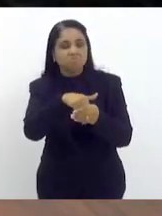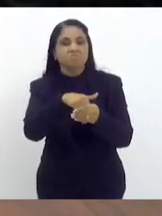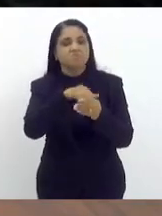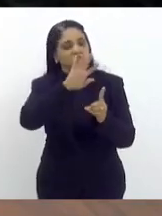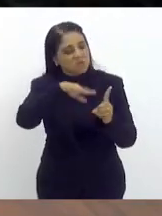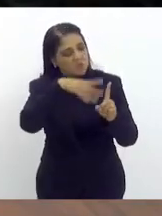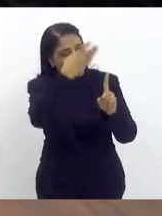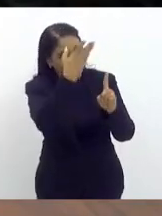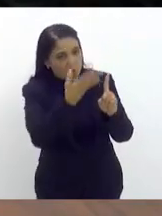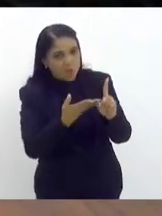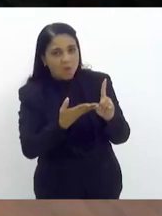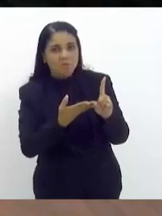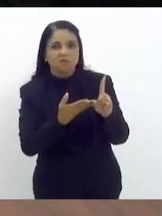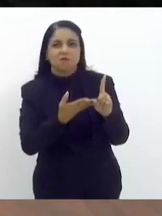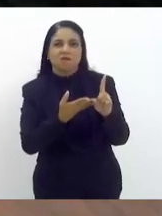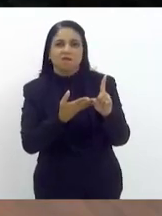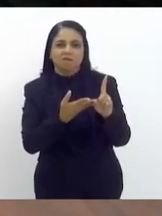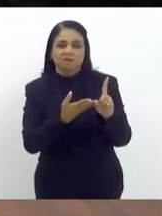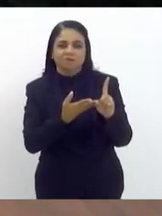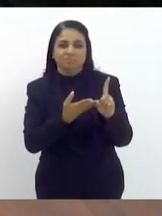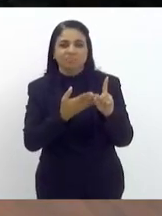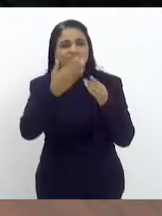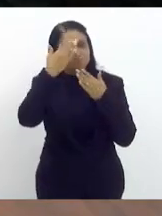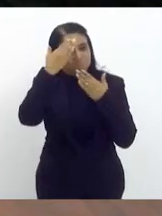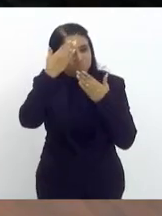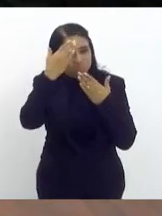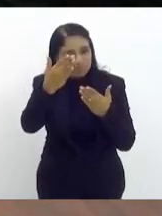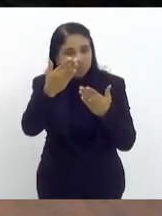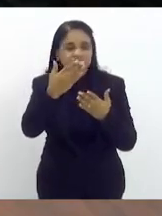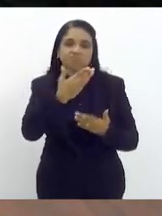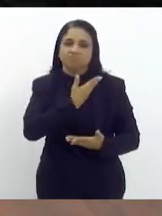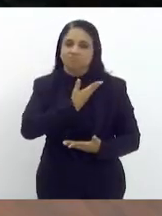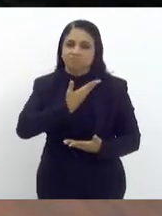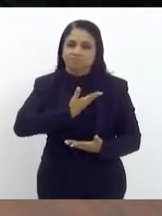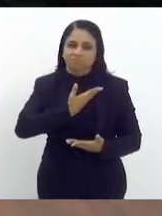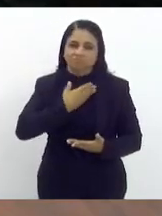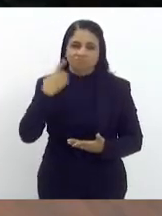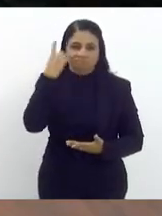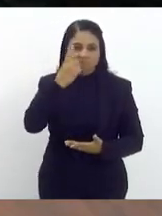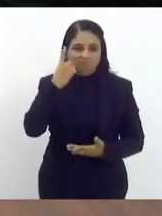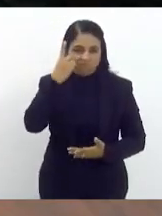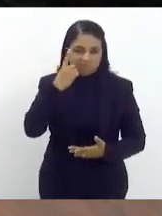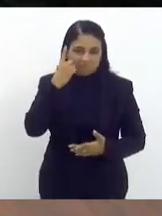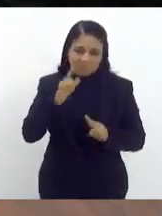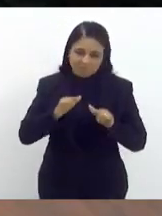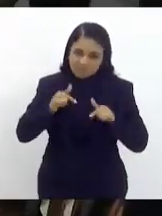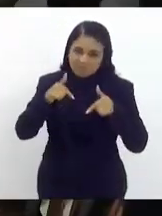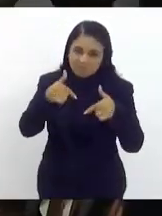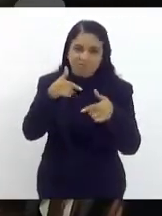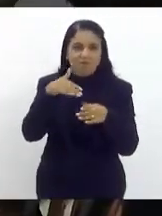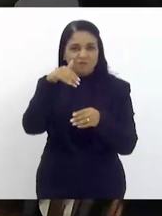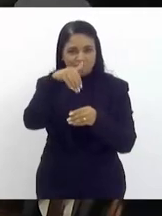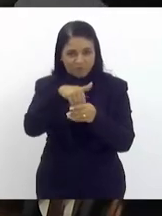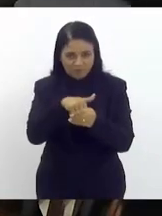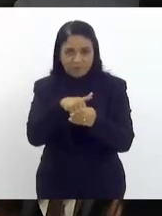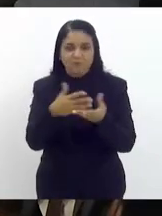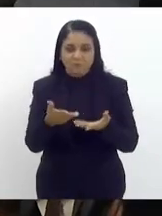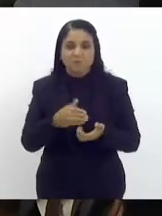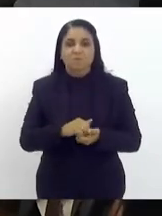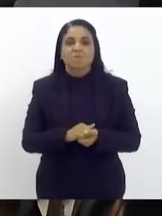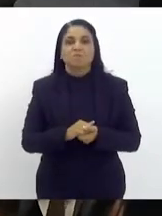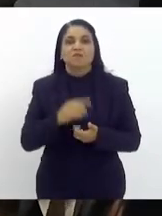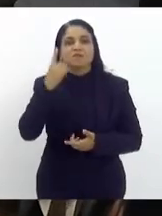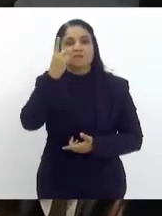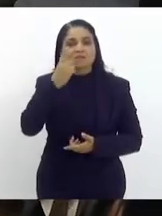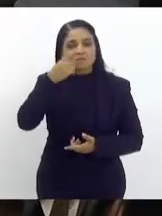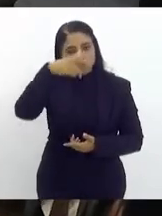homenagem não é muito obrigado aos colegas que se manifestaram e votaram deputado Luiz